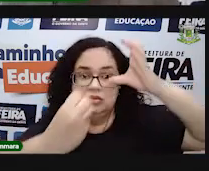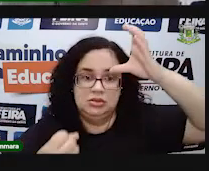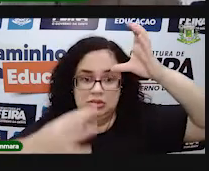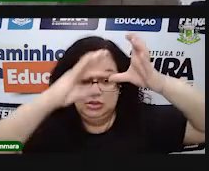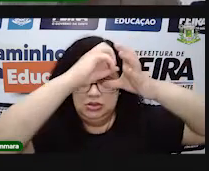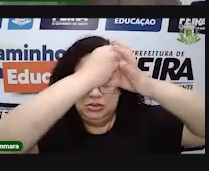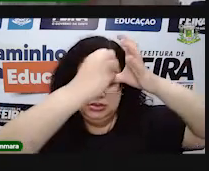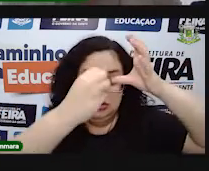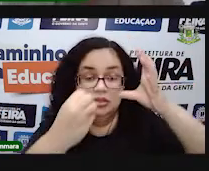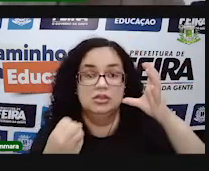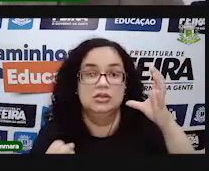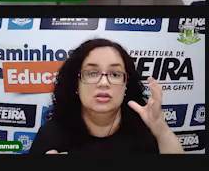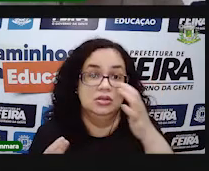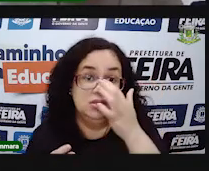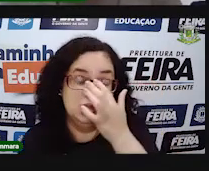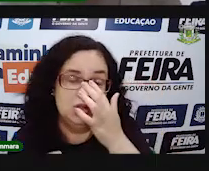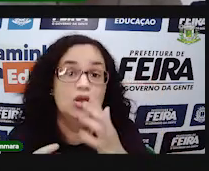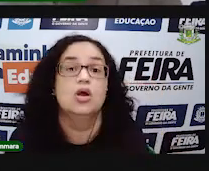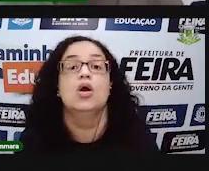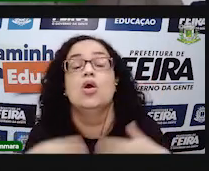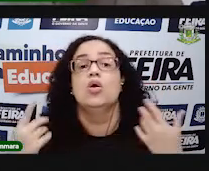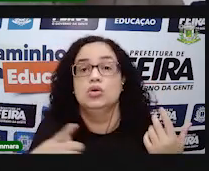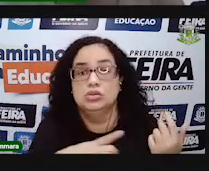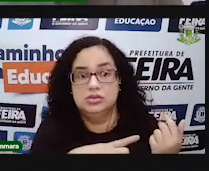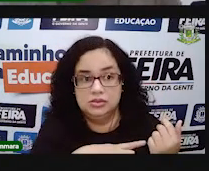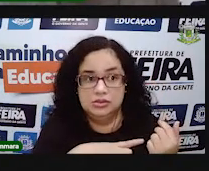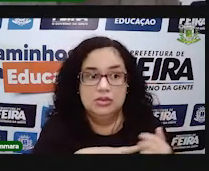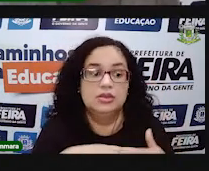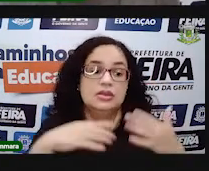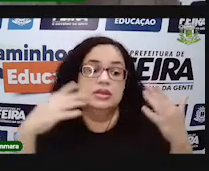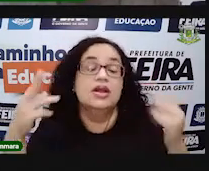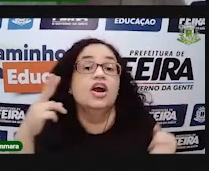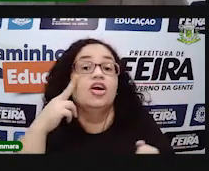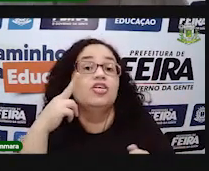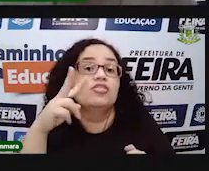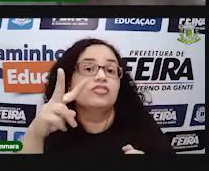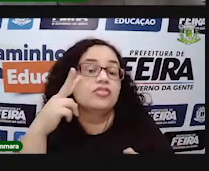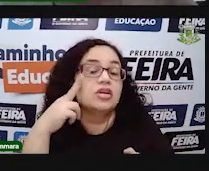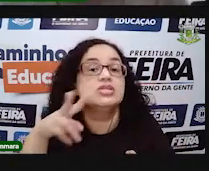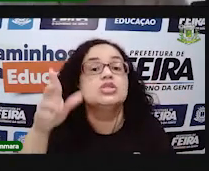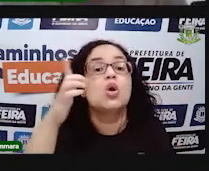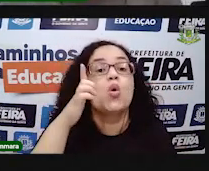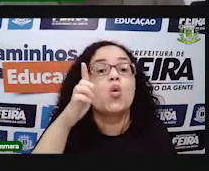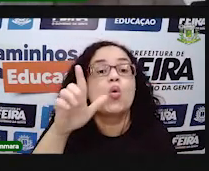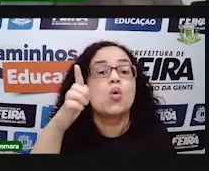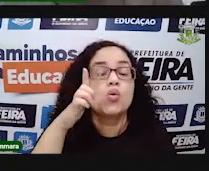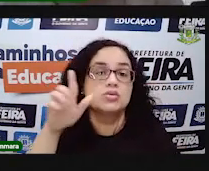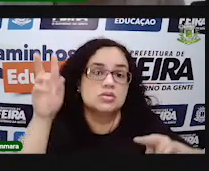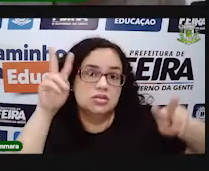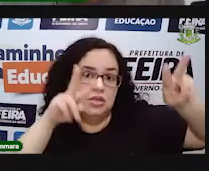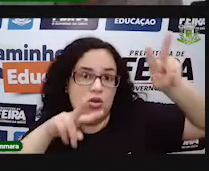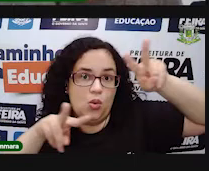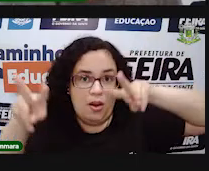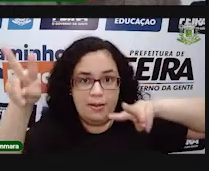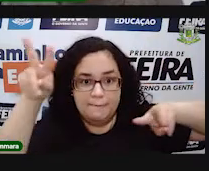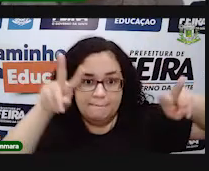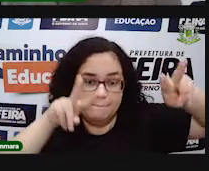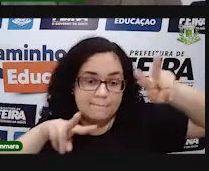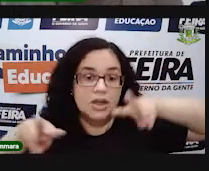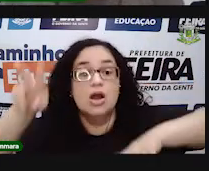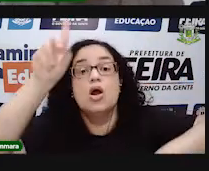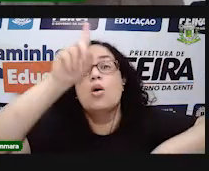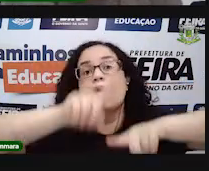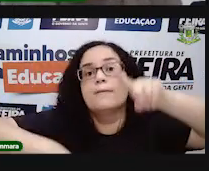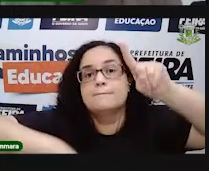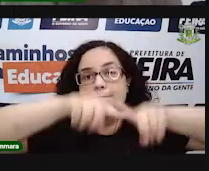sua volta objetos que tenham essa característica. Então, tente olhar aí aonde você estiver e